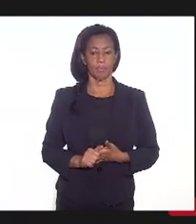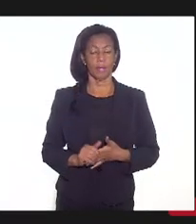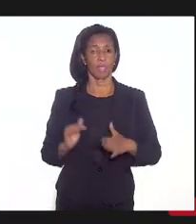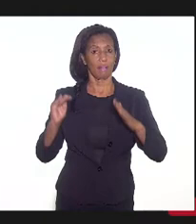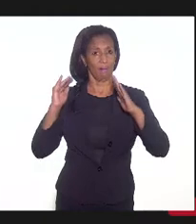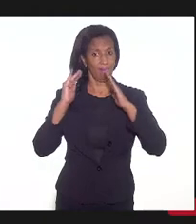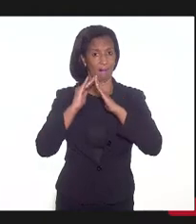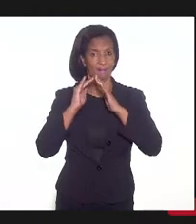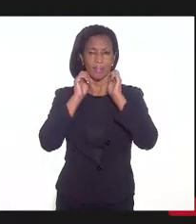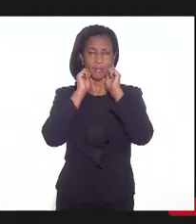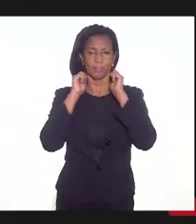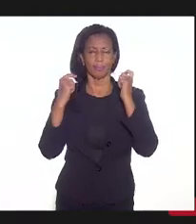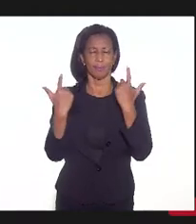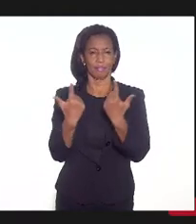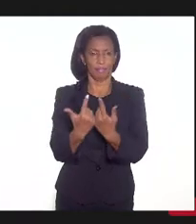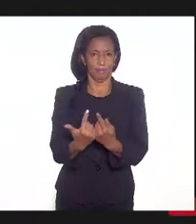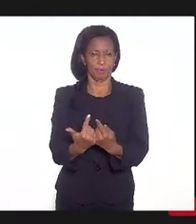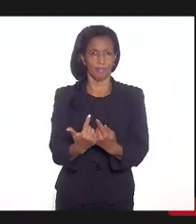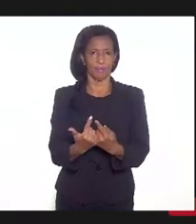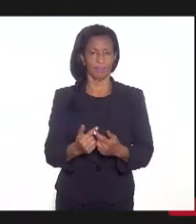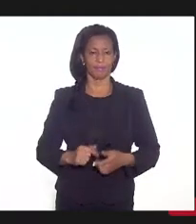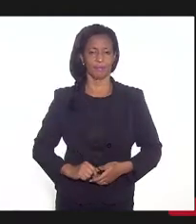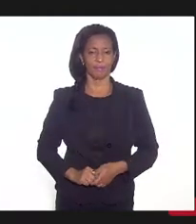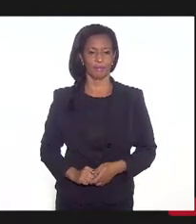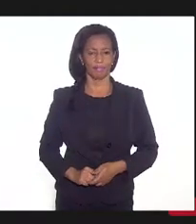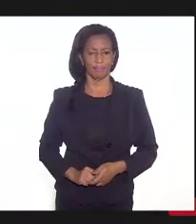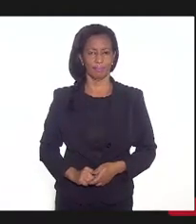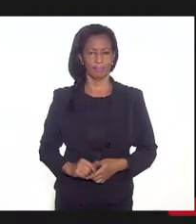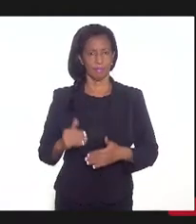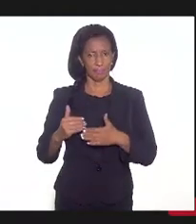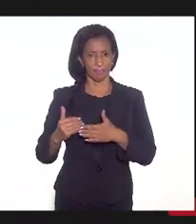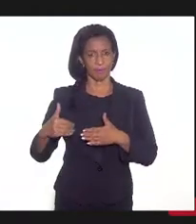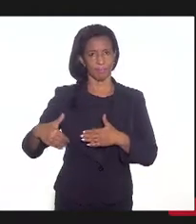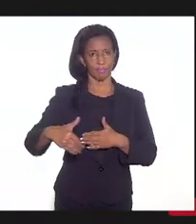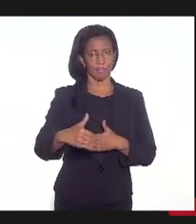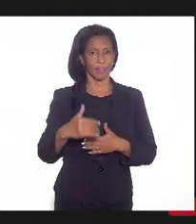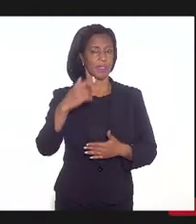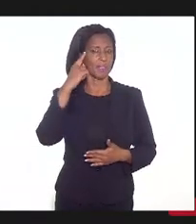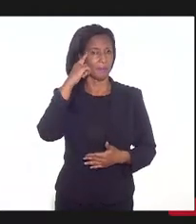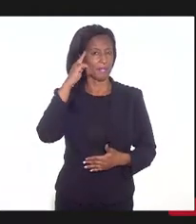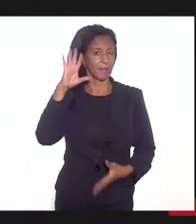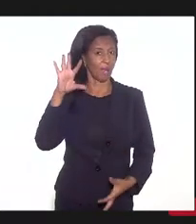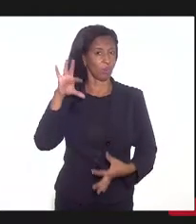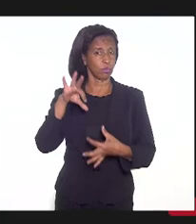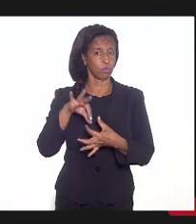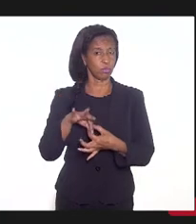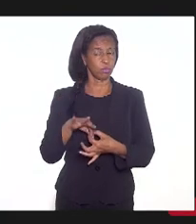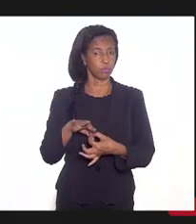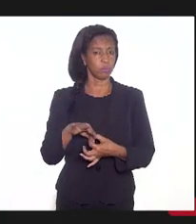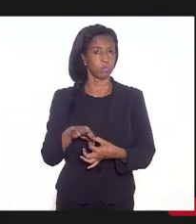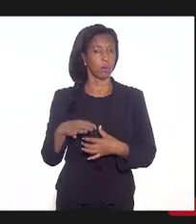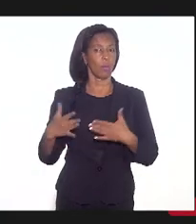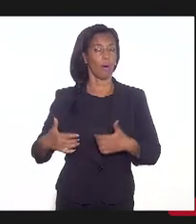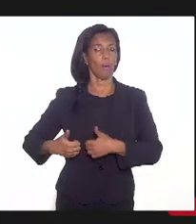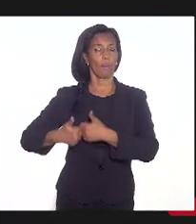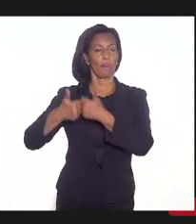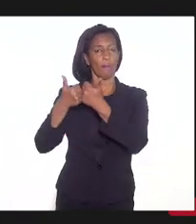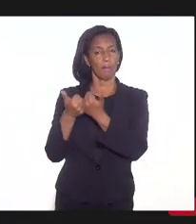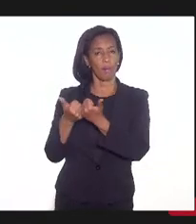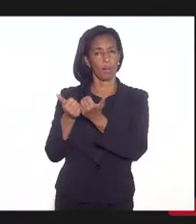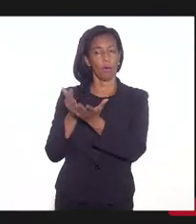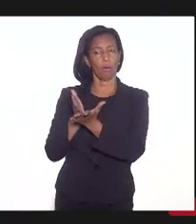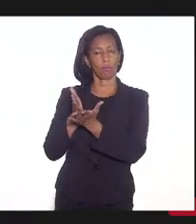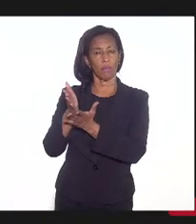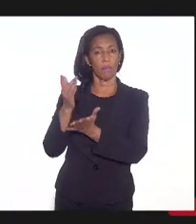legislativa para a gente avançar e pensar qual é a melhor solução com